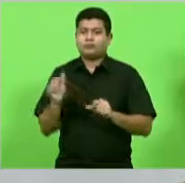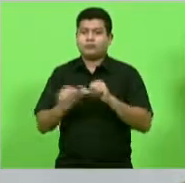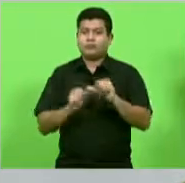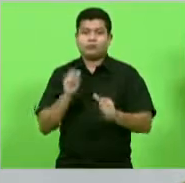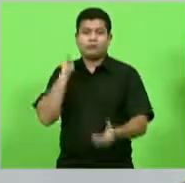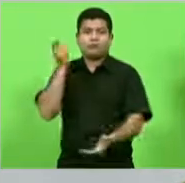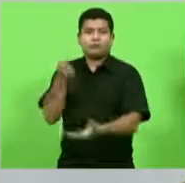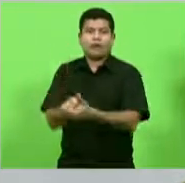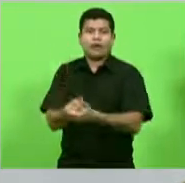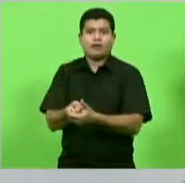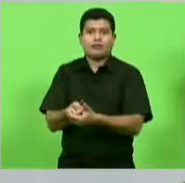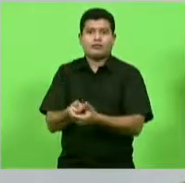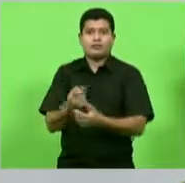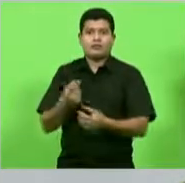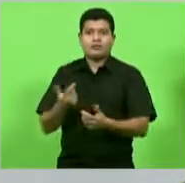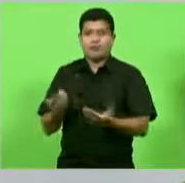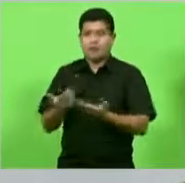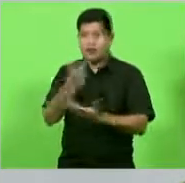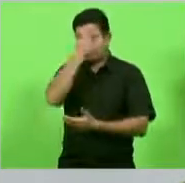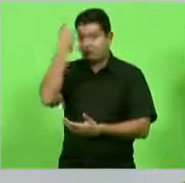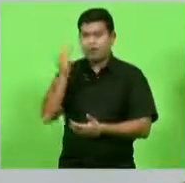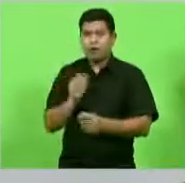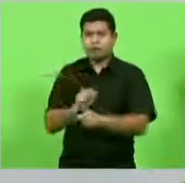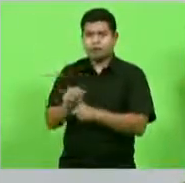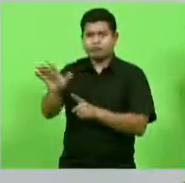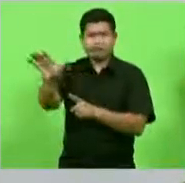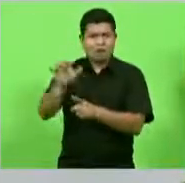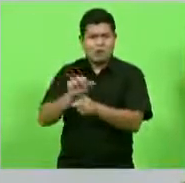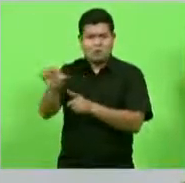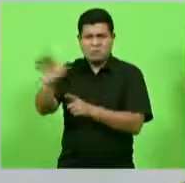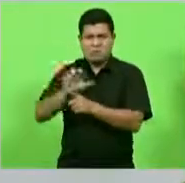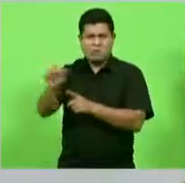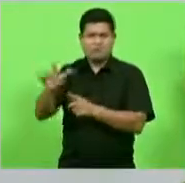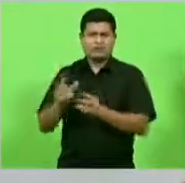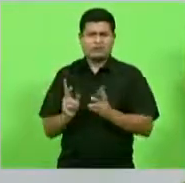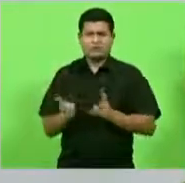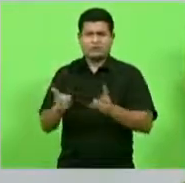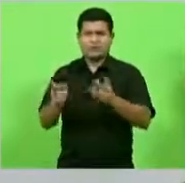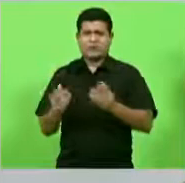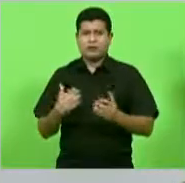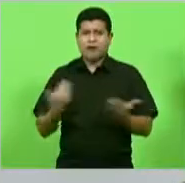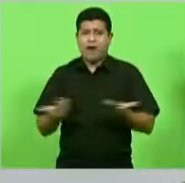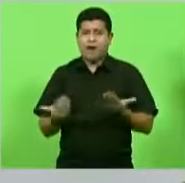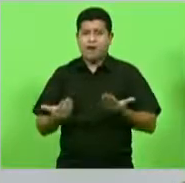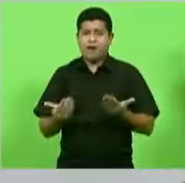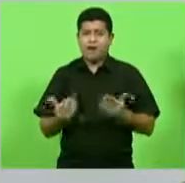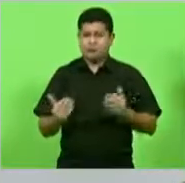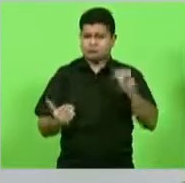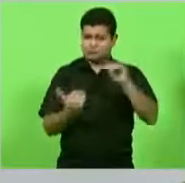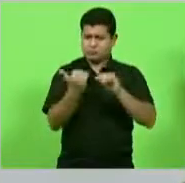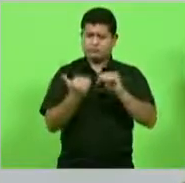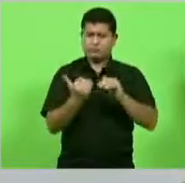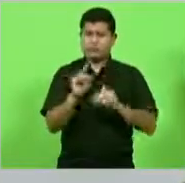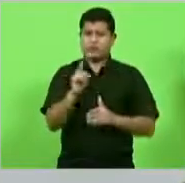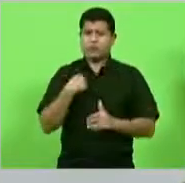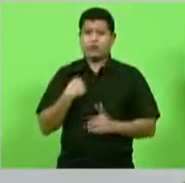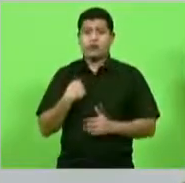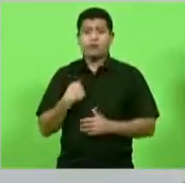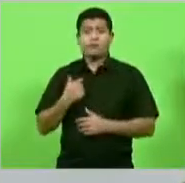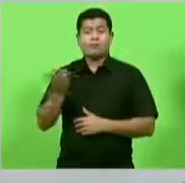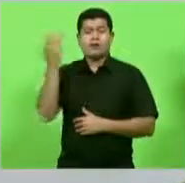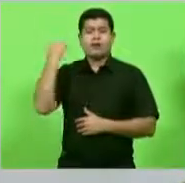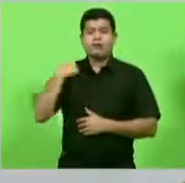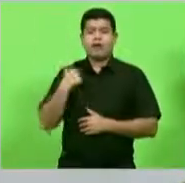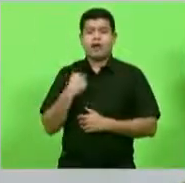muito caro por que? porque existe um desequilíbrio econômico antigamente para você impulsionar no facebook era um real por